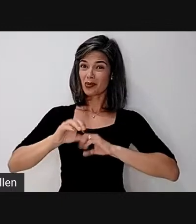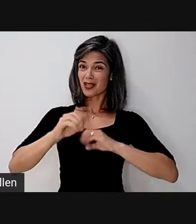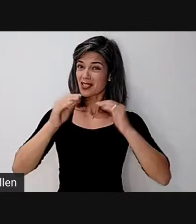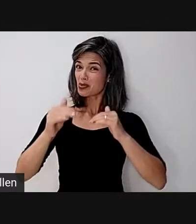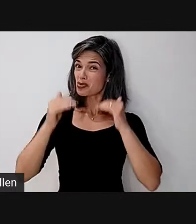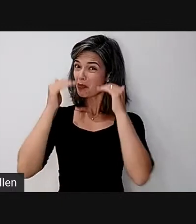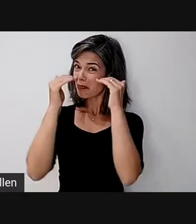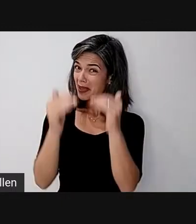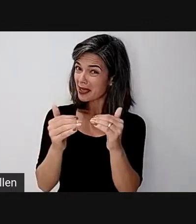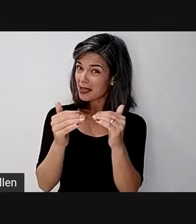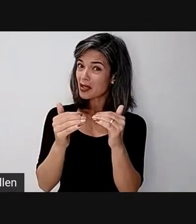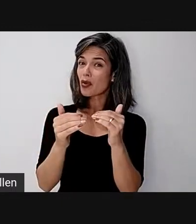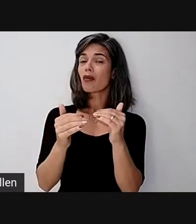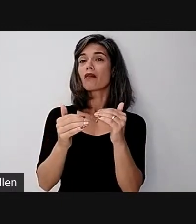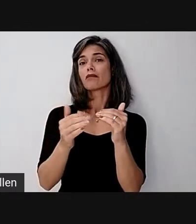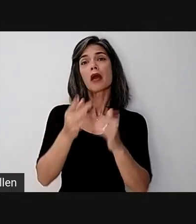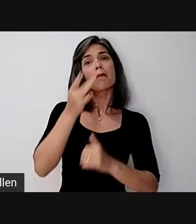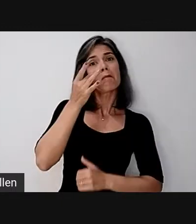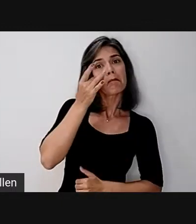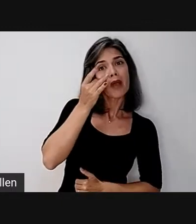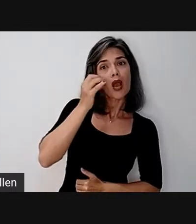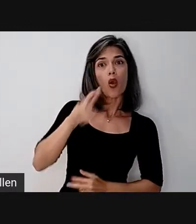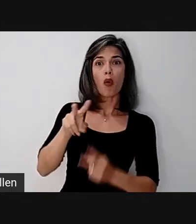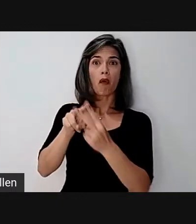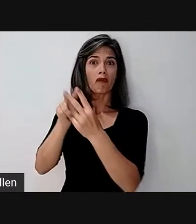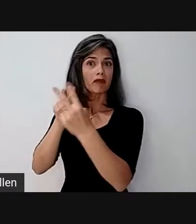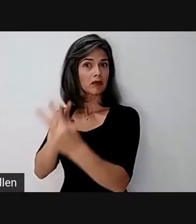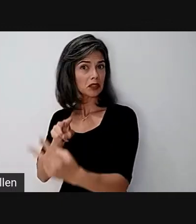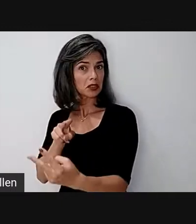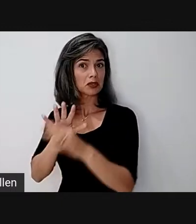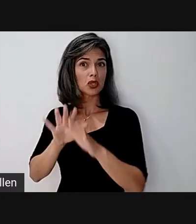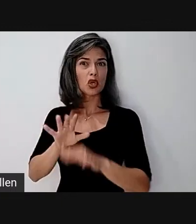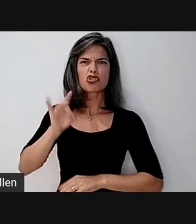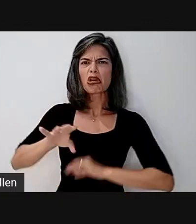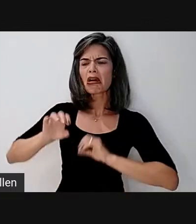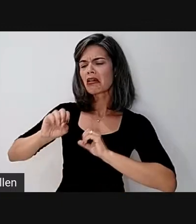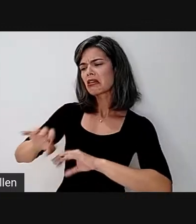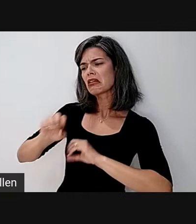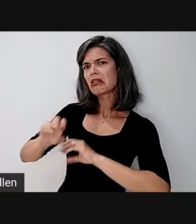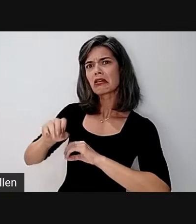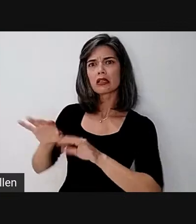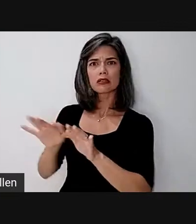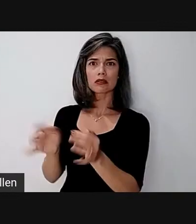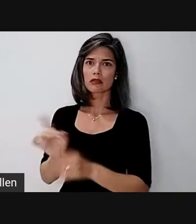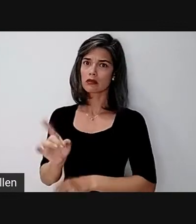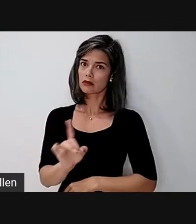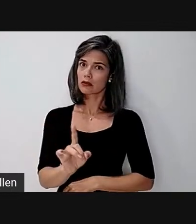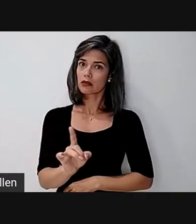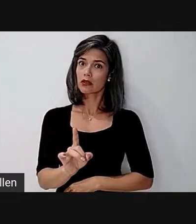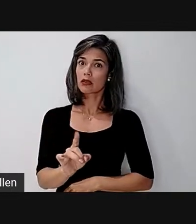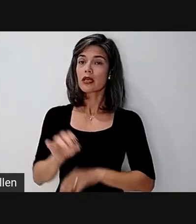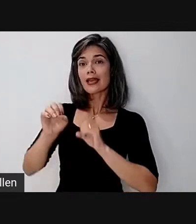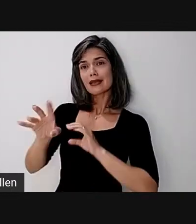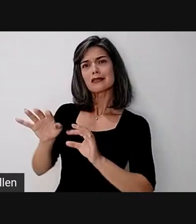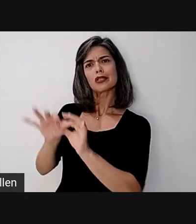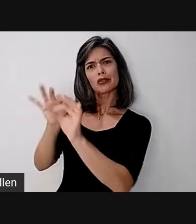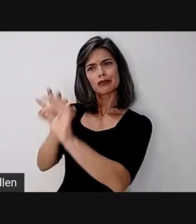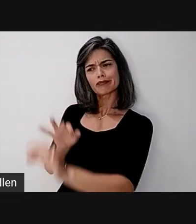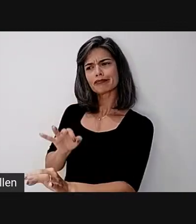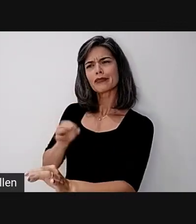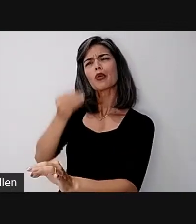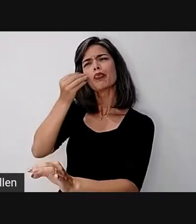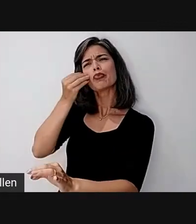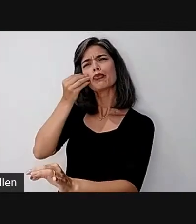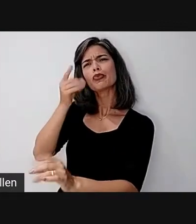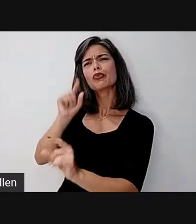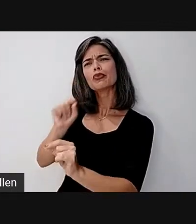na modalidade presencial ou à distância, a um mero ensino. A denominação ensino à distância poderia ser interpretada como